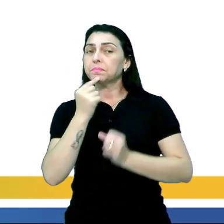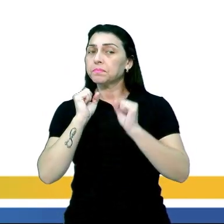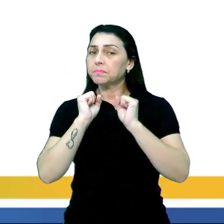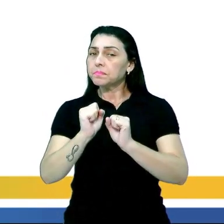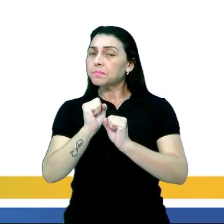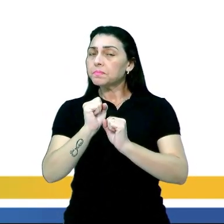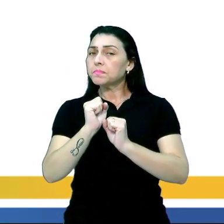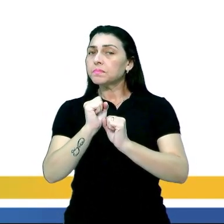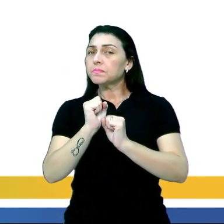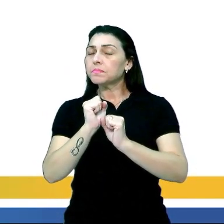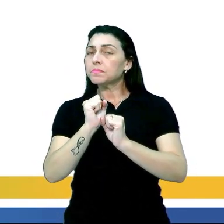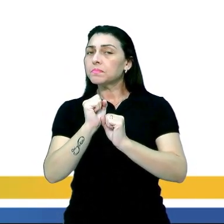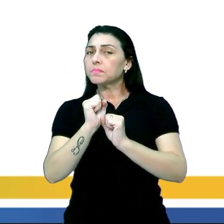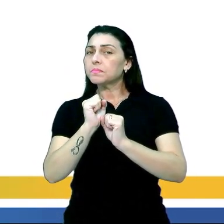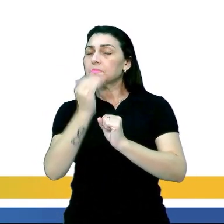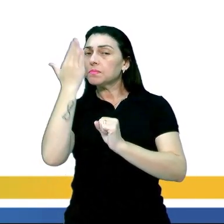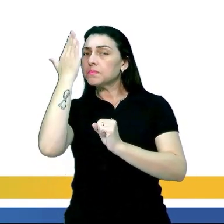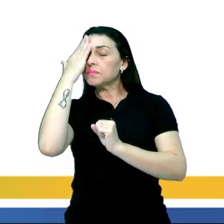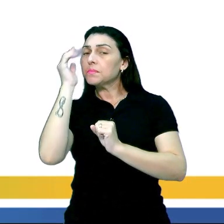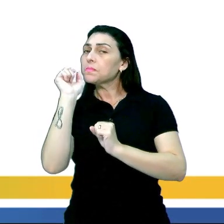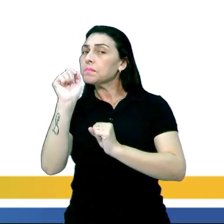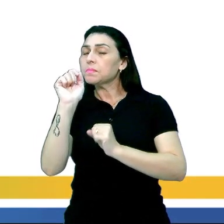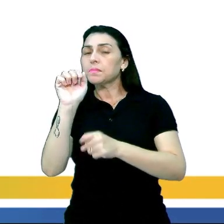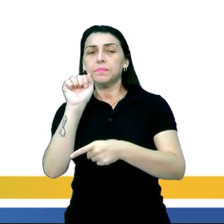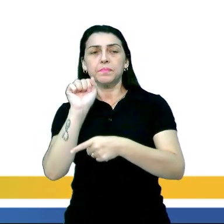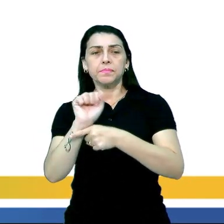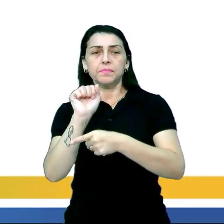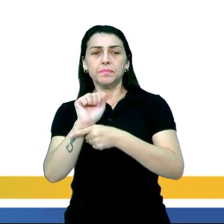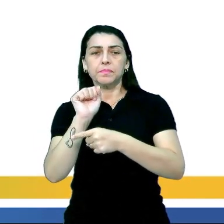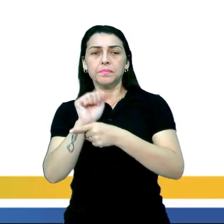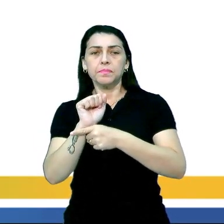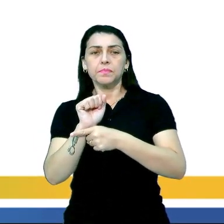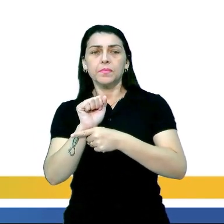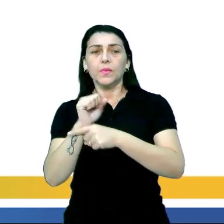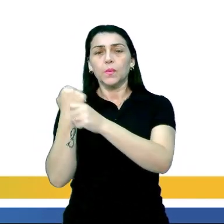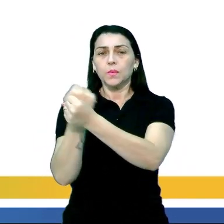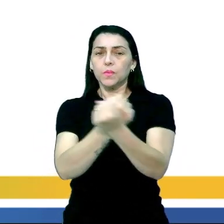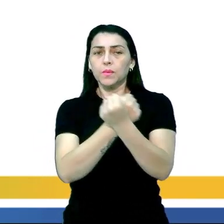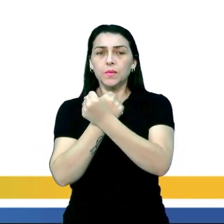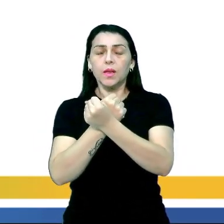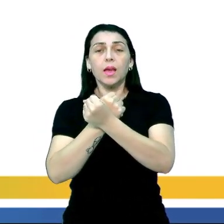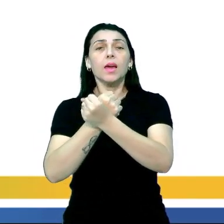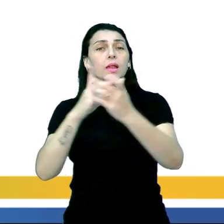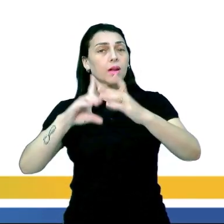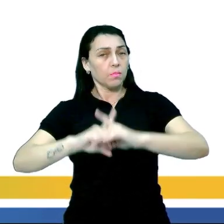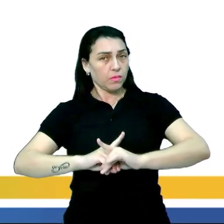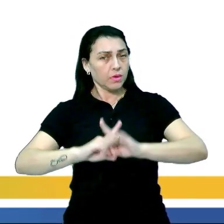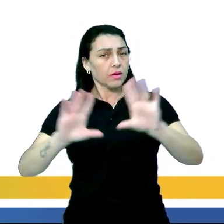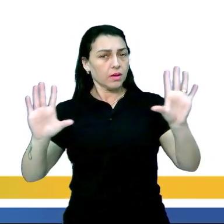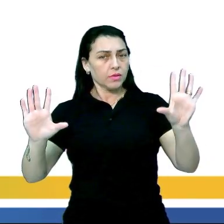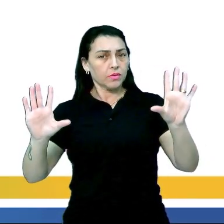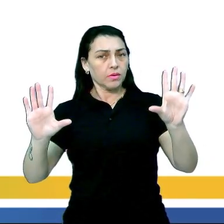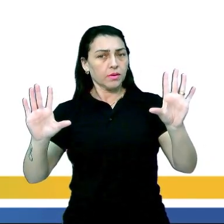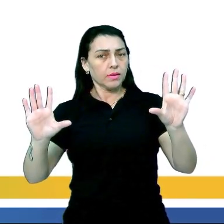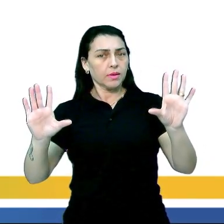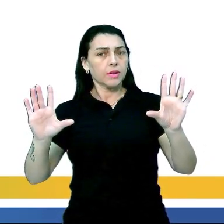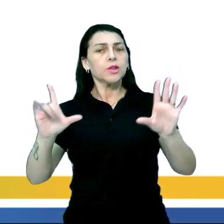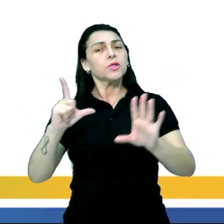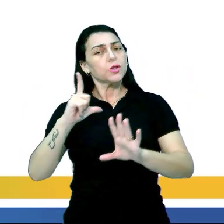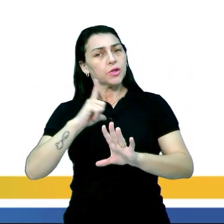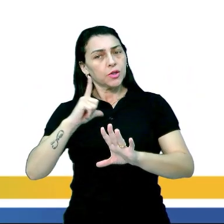podemos concluir que Letra A. O regime escravista era democrático,